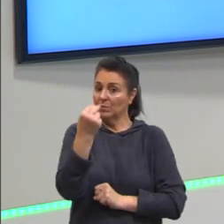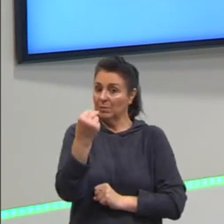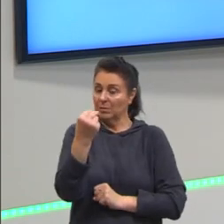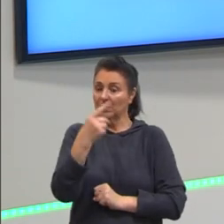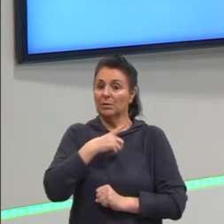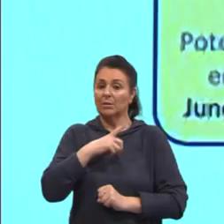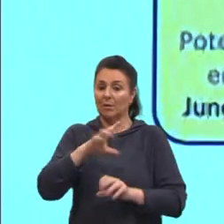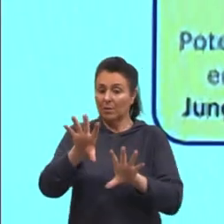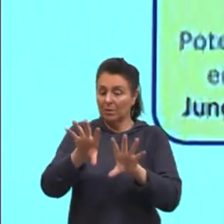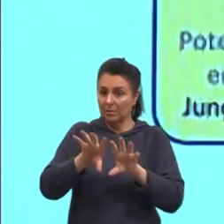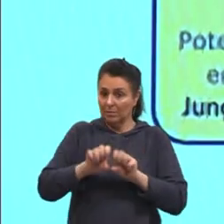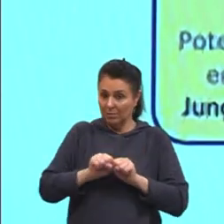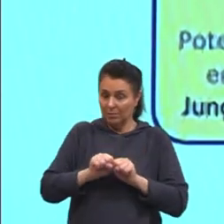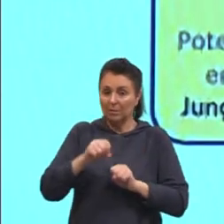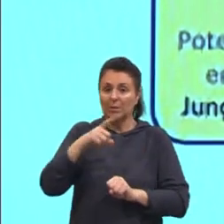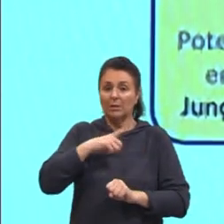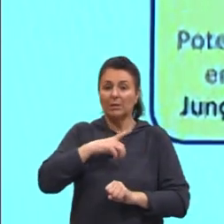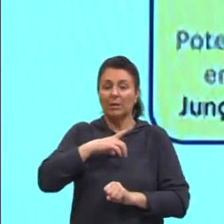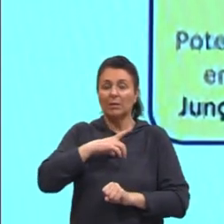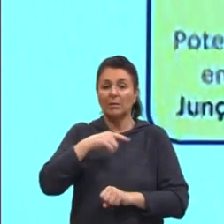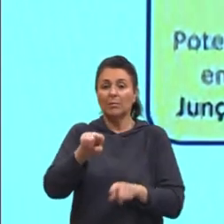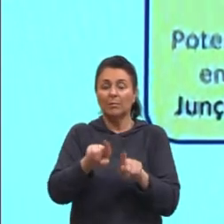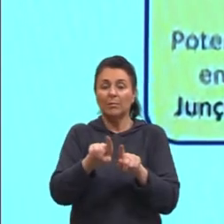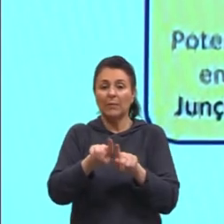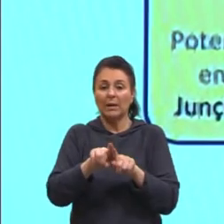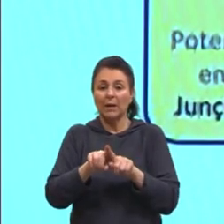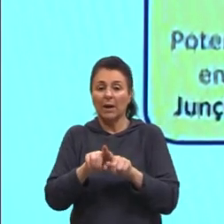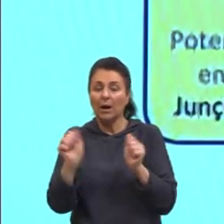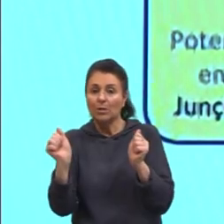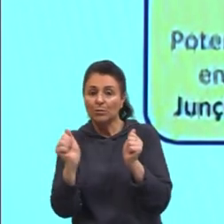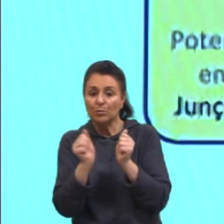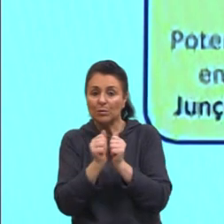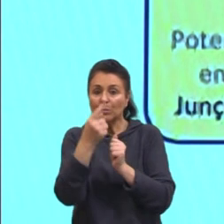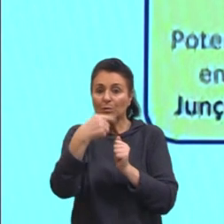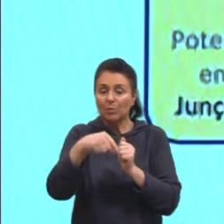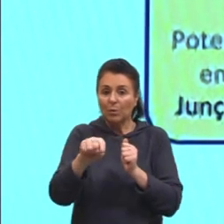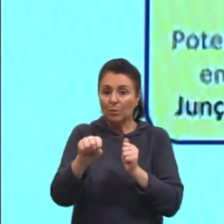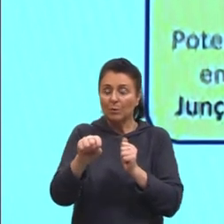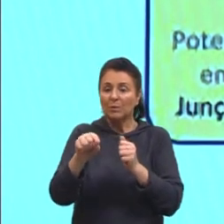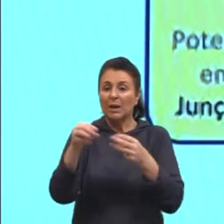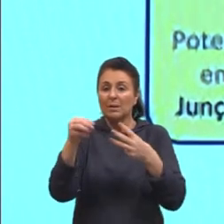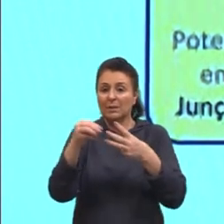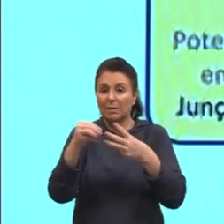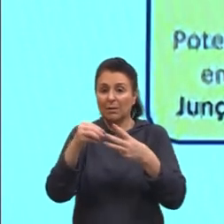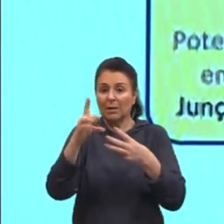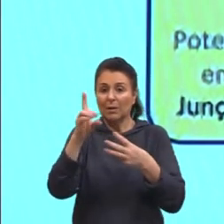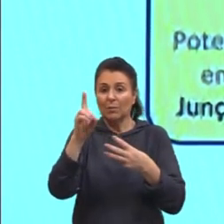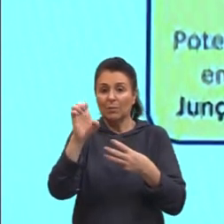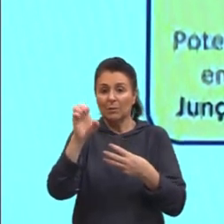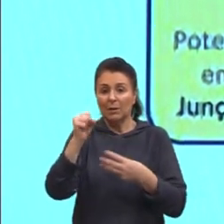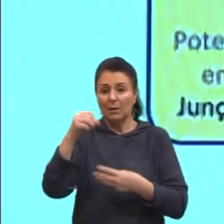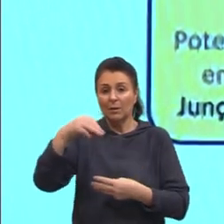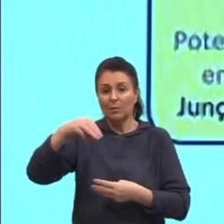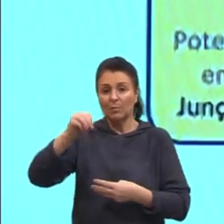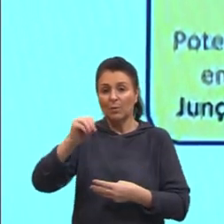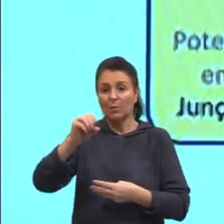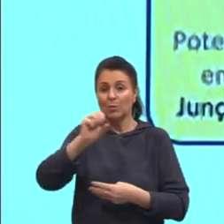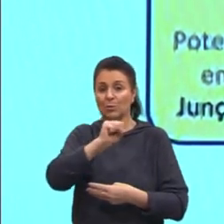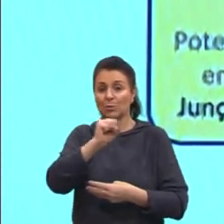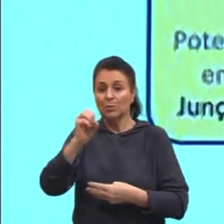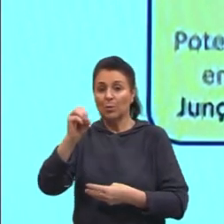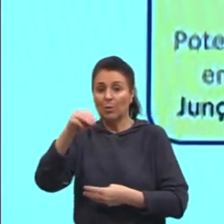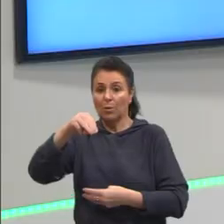e desmossomos que vai atuar ali na junção com outras células, para ficar mais juntinhas ou não.